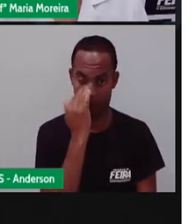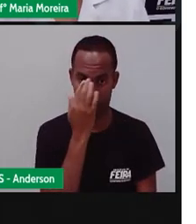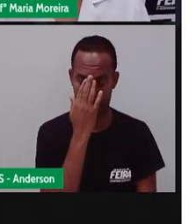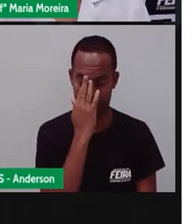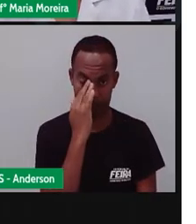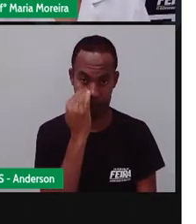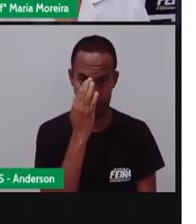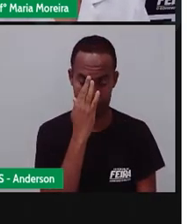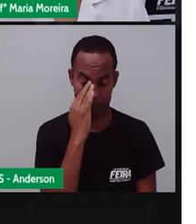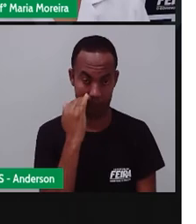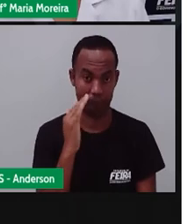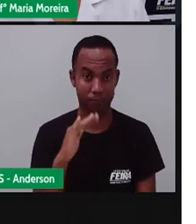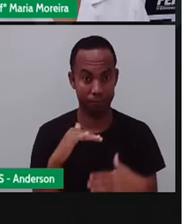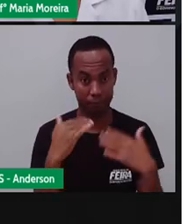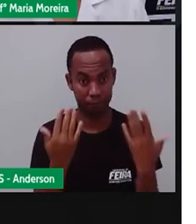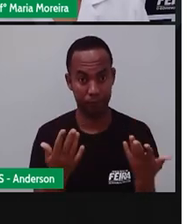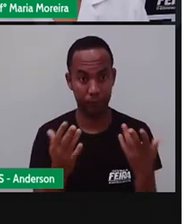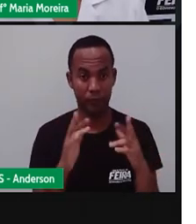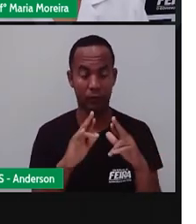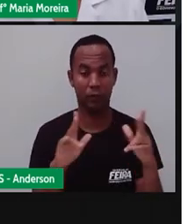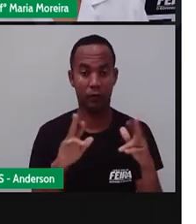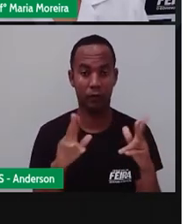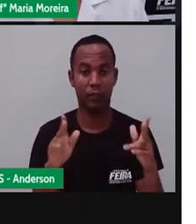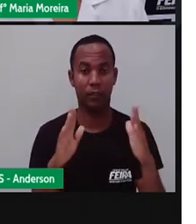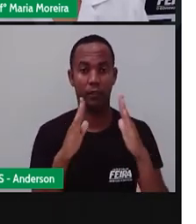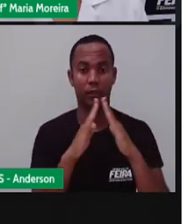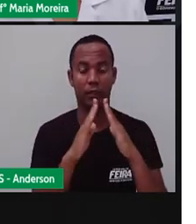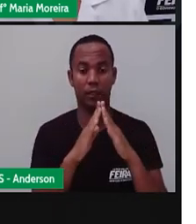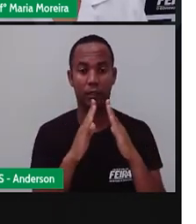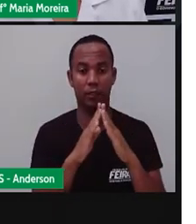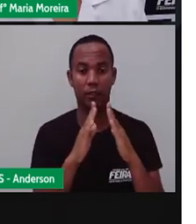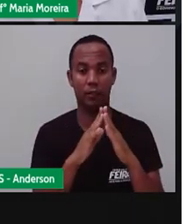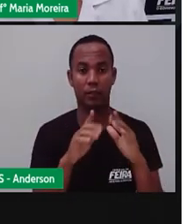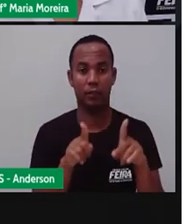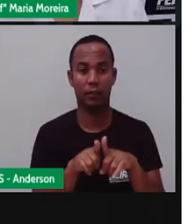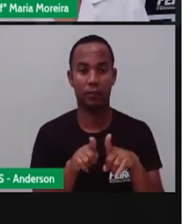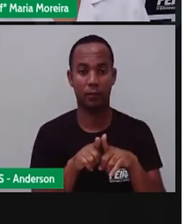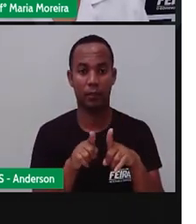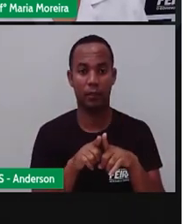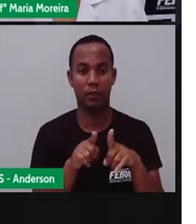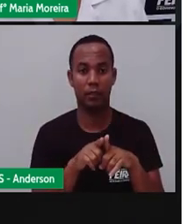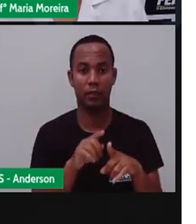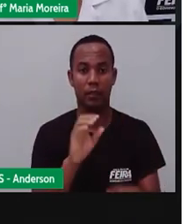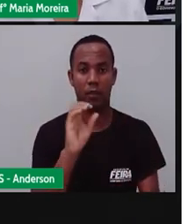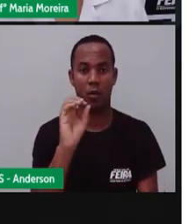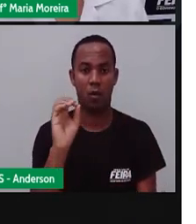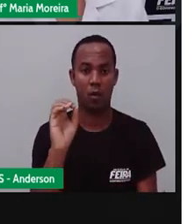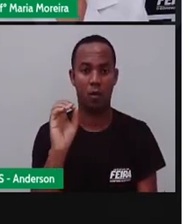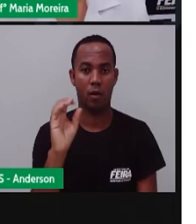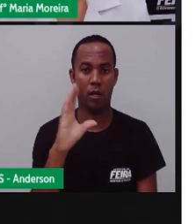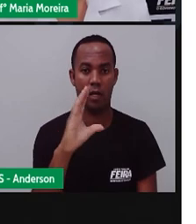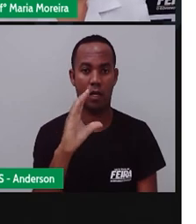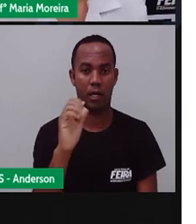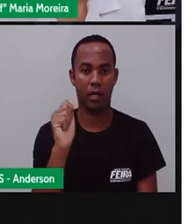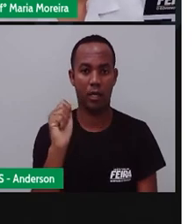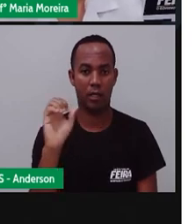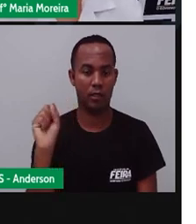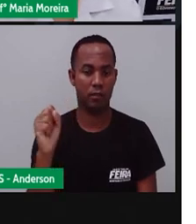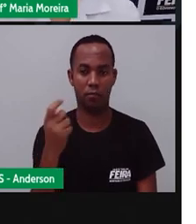bom, diferentemente, né? Das casas, as ocas, não tem janelas, né?